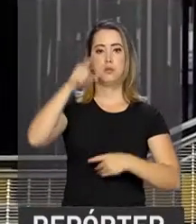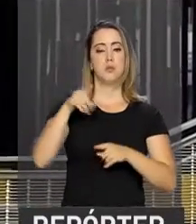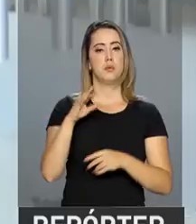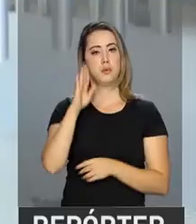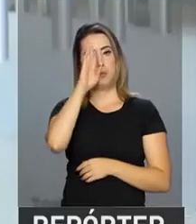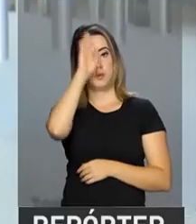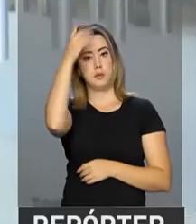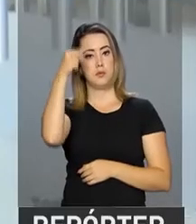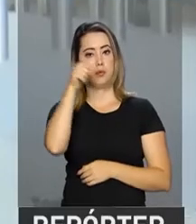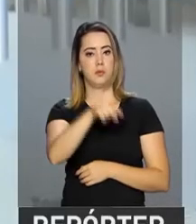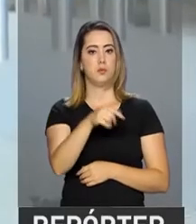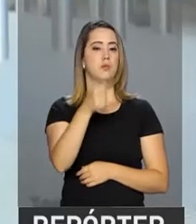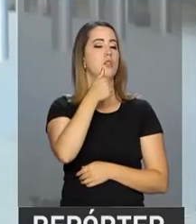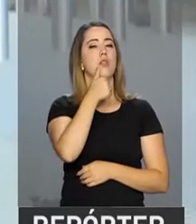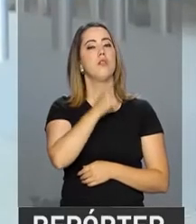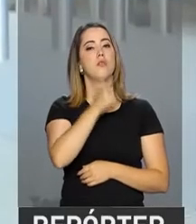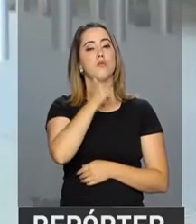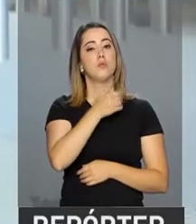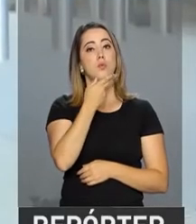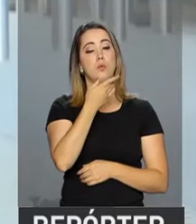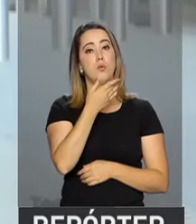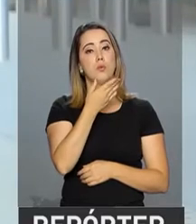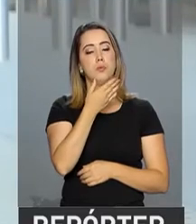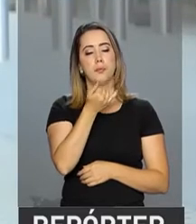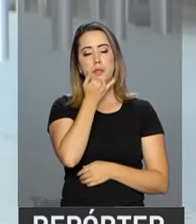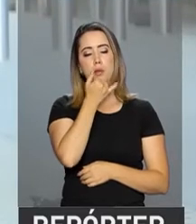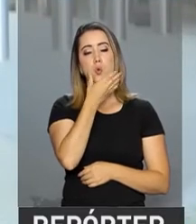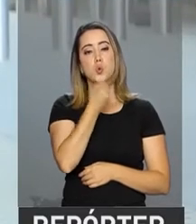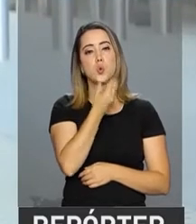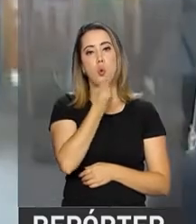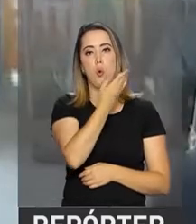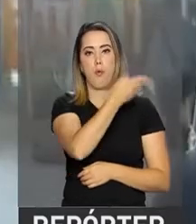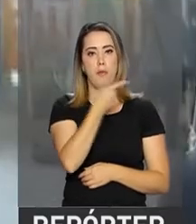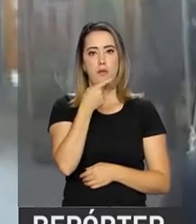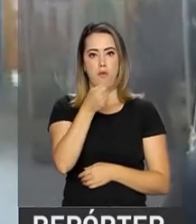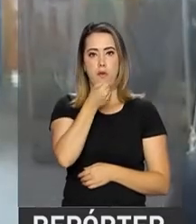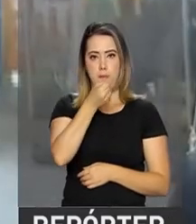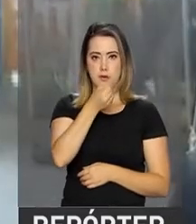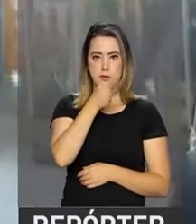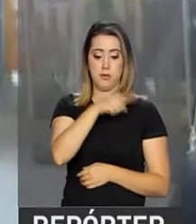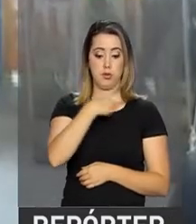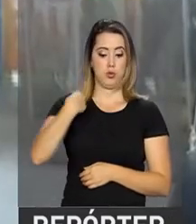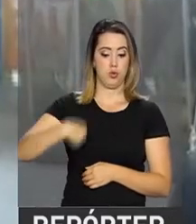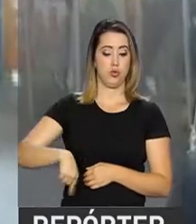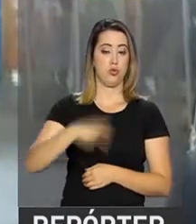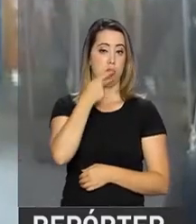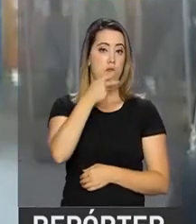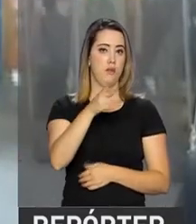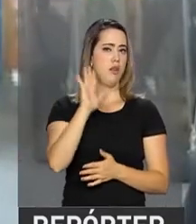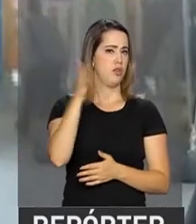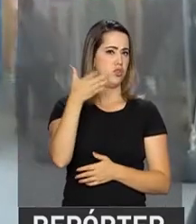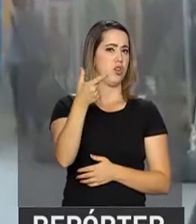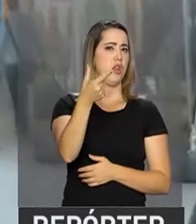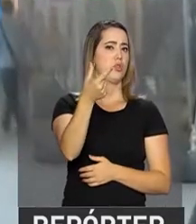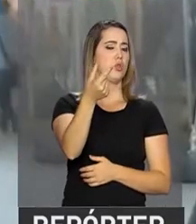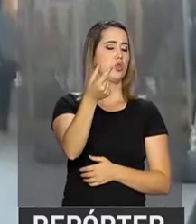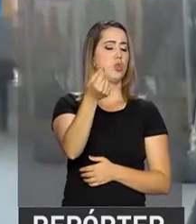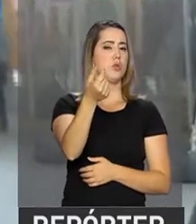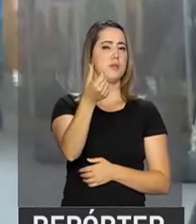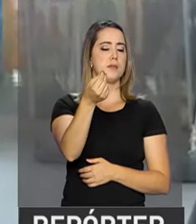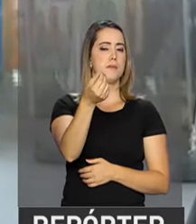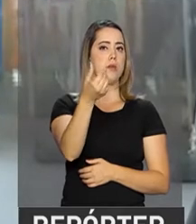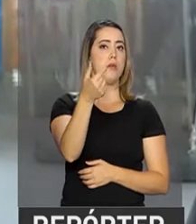principal. Este jornalista, correspondente internacional de uma rede chinesa, diz que desde 2007 cobriu quase todas as